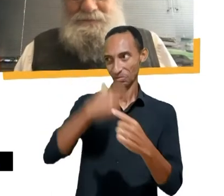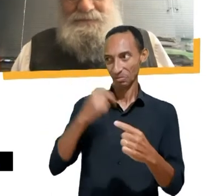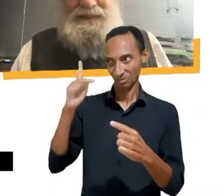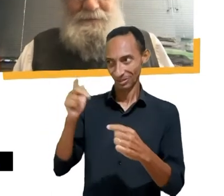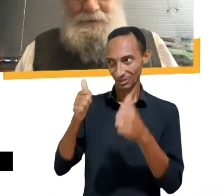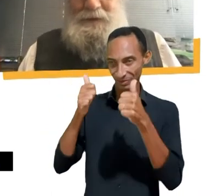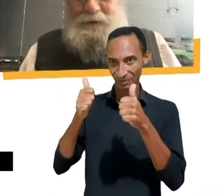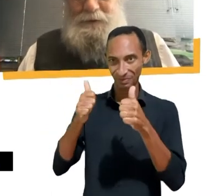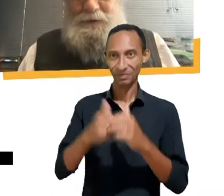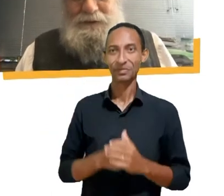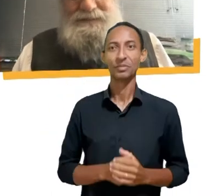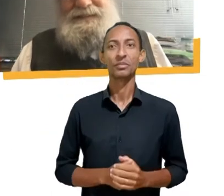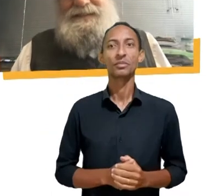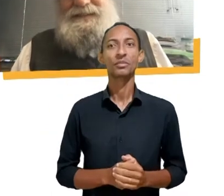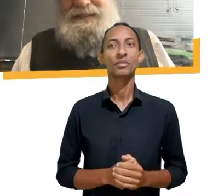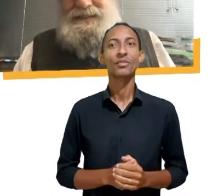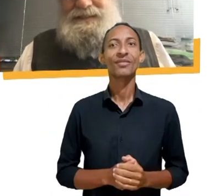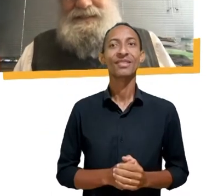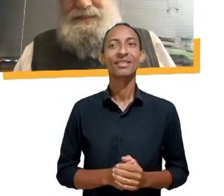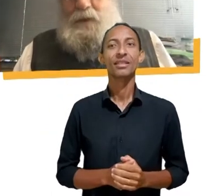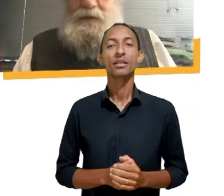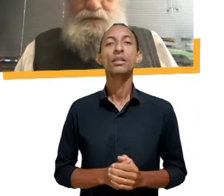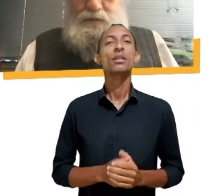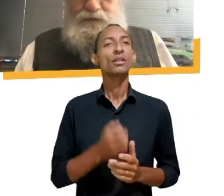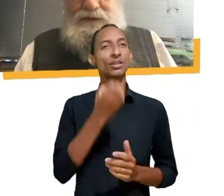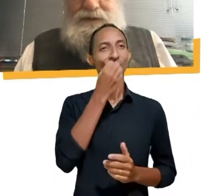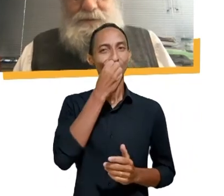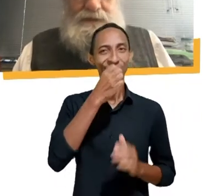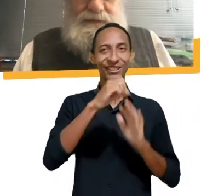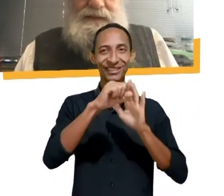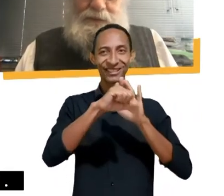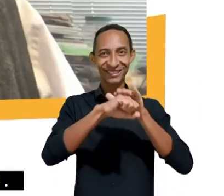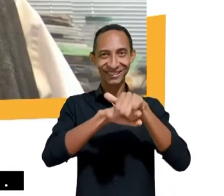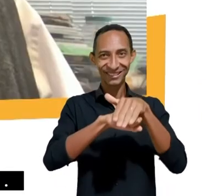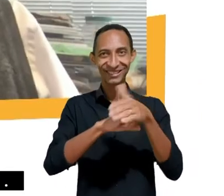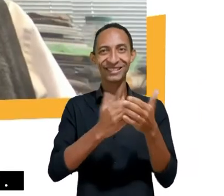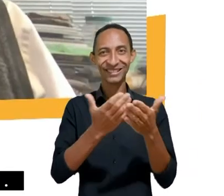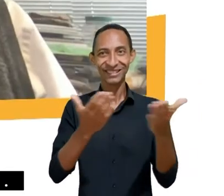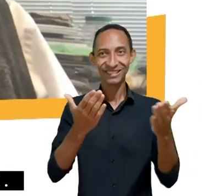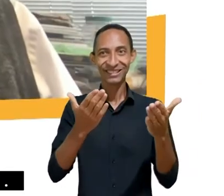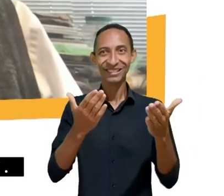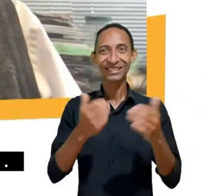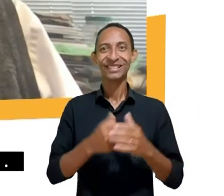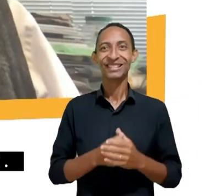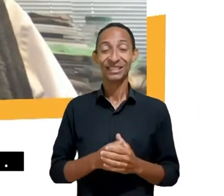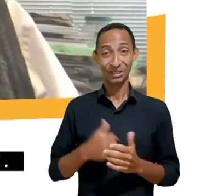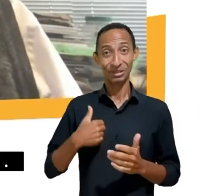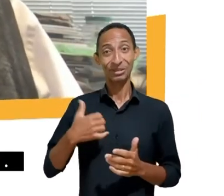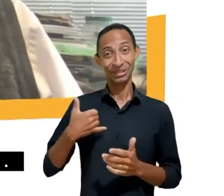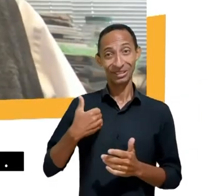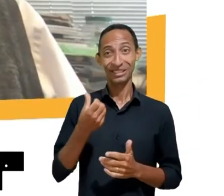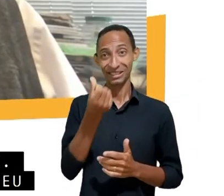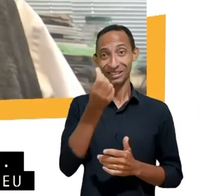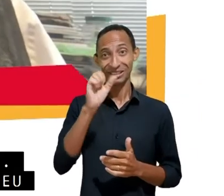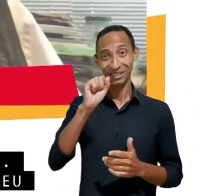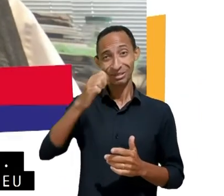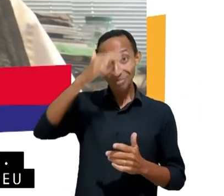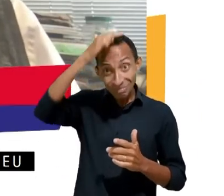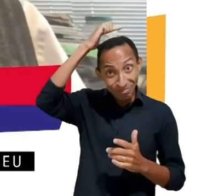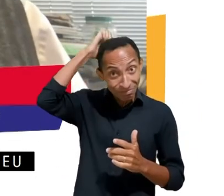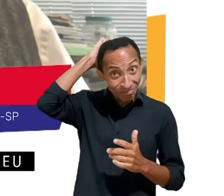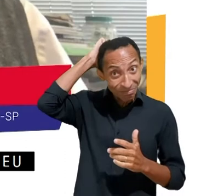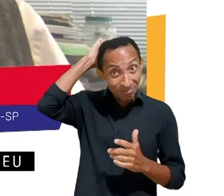Muito bem. Muito bem. Boa noite. Bom, eu sou um sujeito de 68 anos, careca, eu tenho barba,